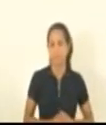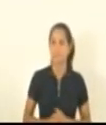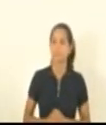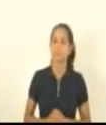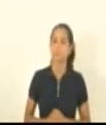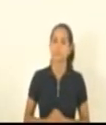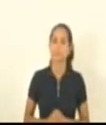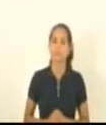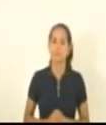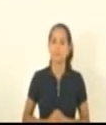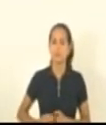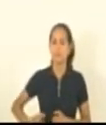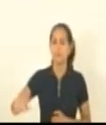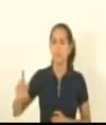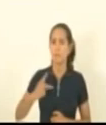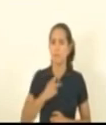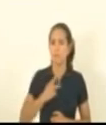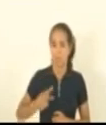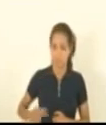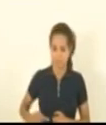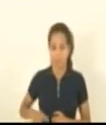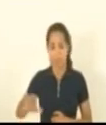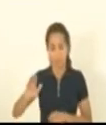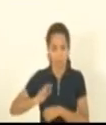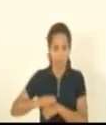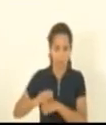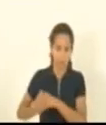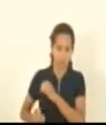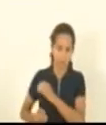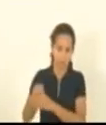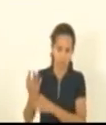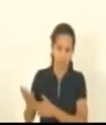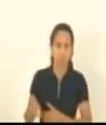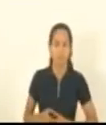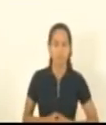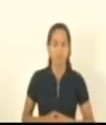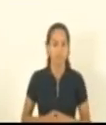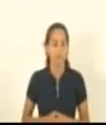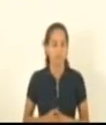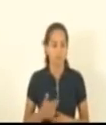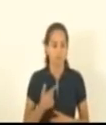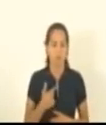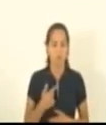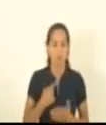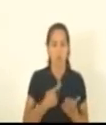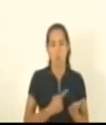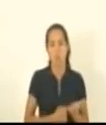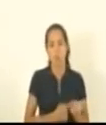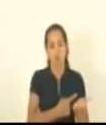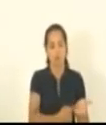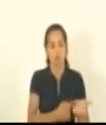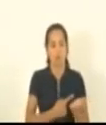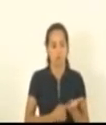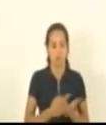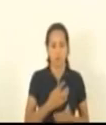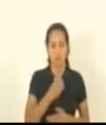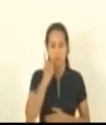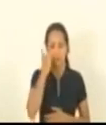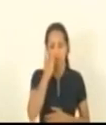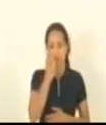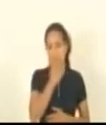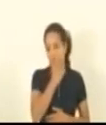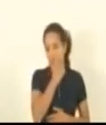Sr. Presidente, eu fiz um acordo com o deputado Dari,